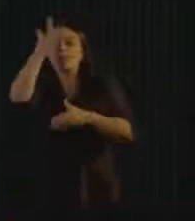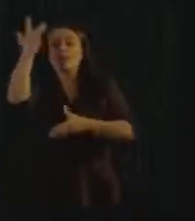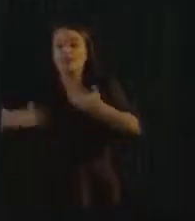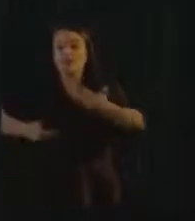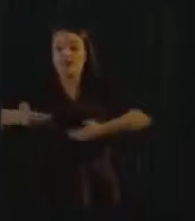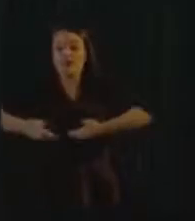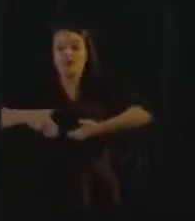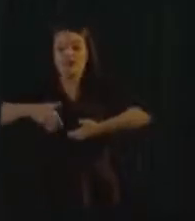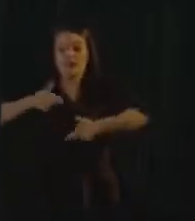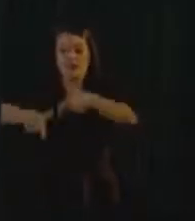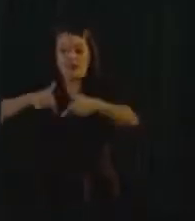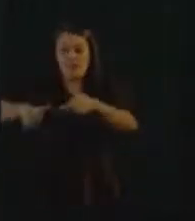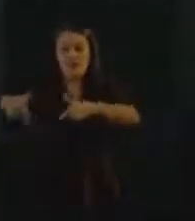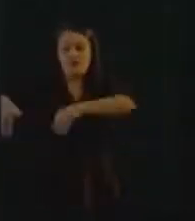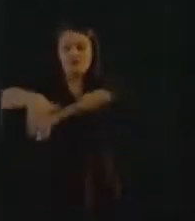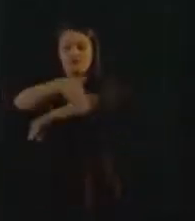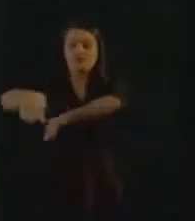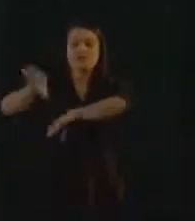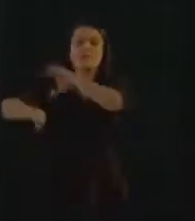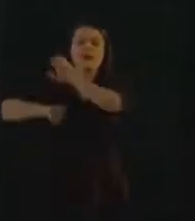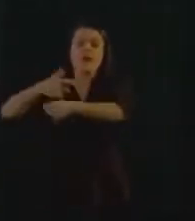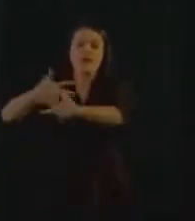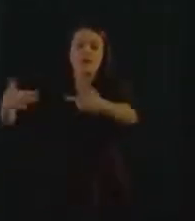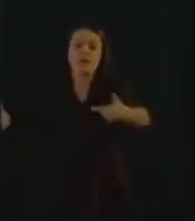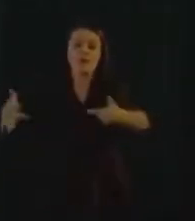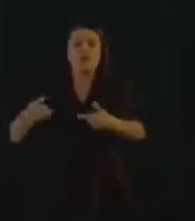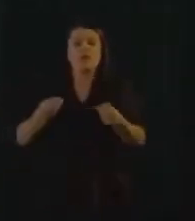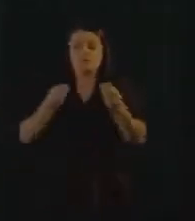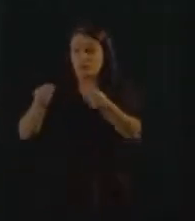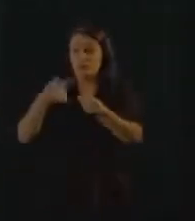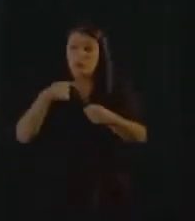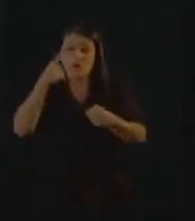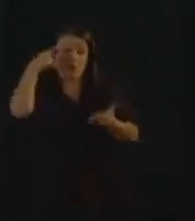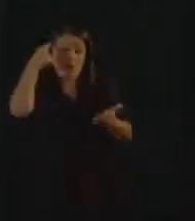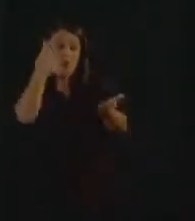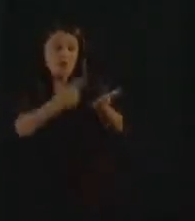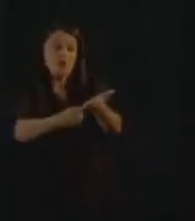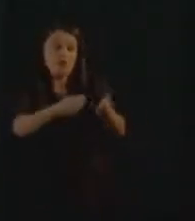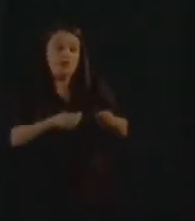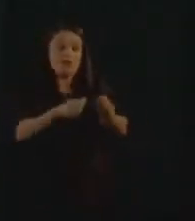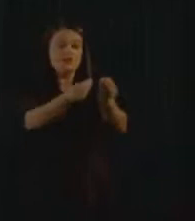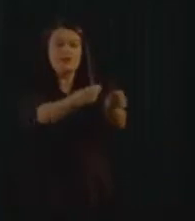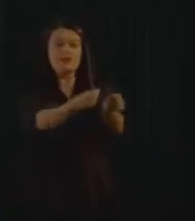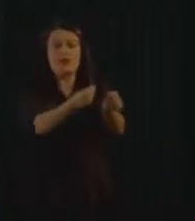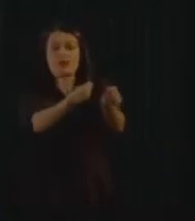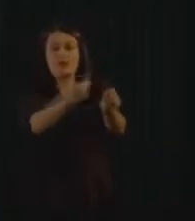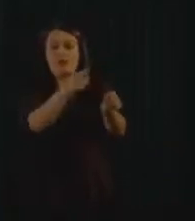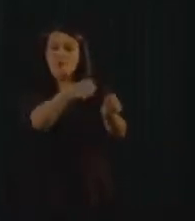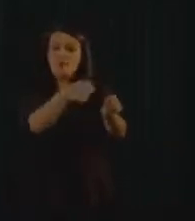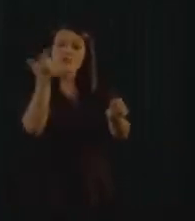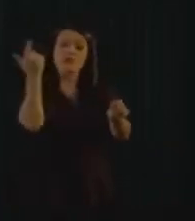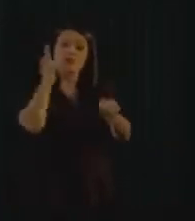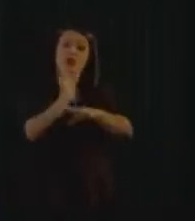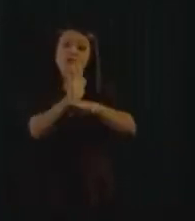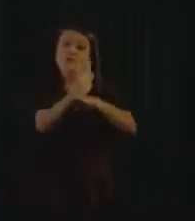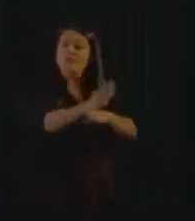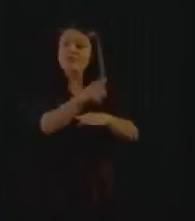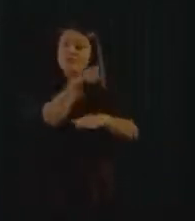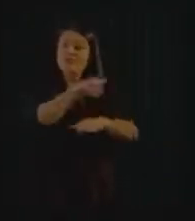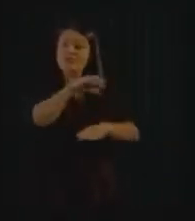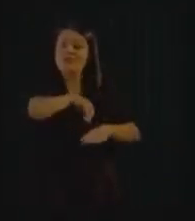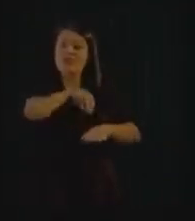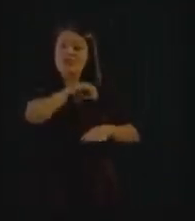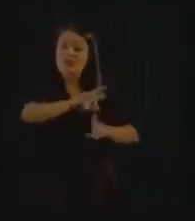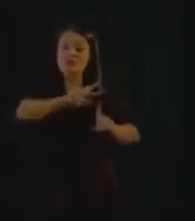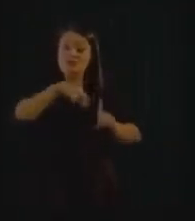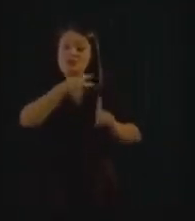o resíduo, ele entrega para uma pessoa que ele conhece, que passa lá toda semana, e que ele sabe que ele pode gerar de 12 a 15 reais por